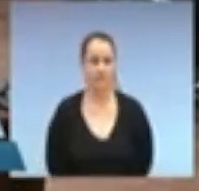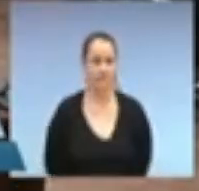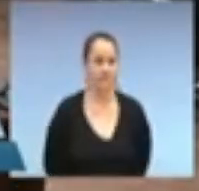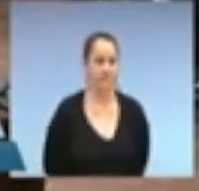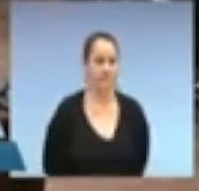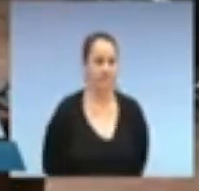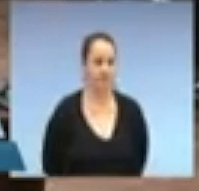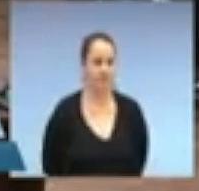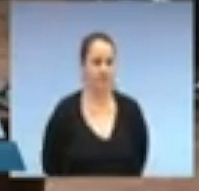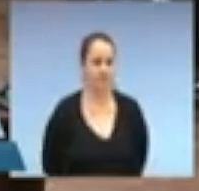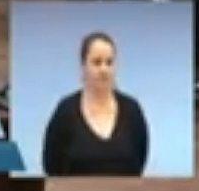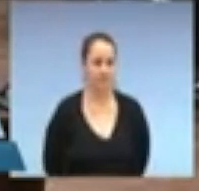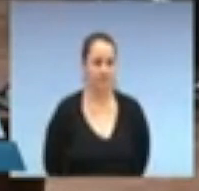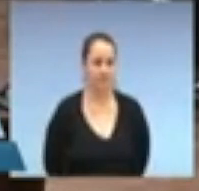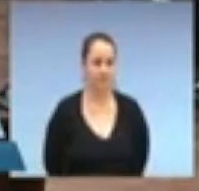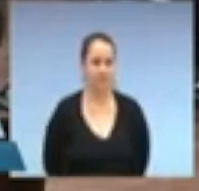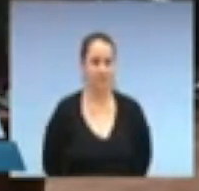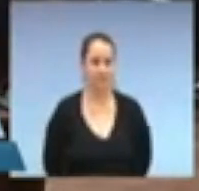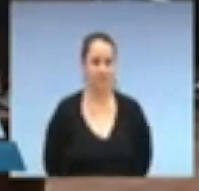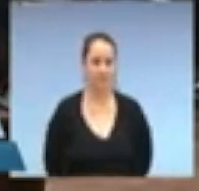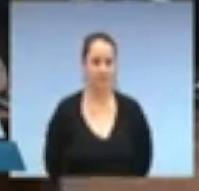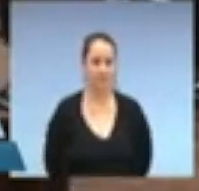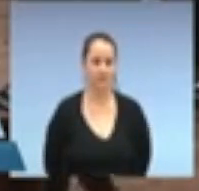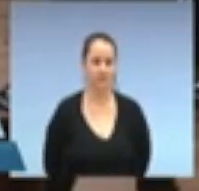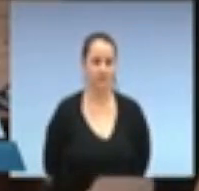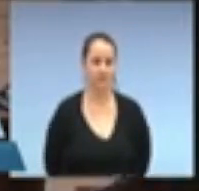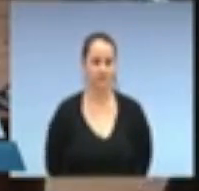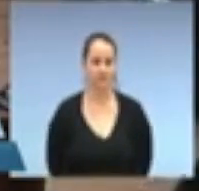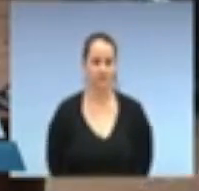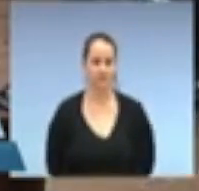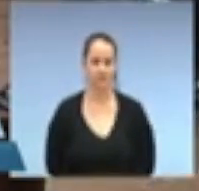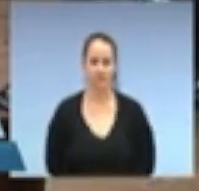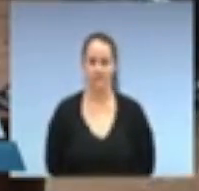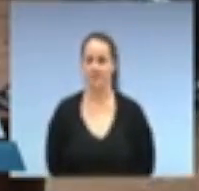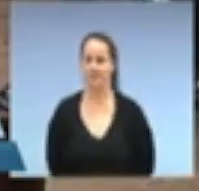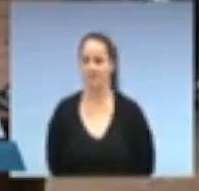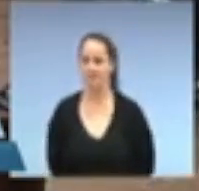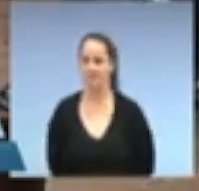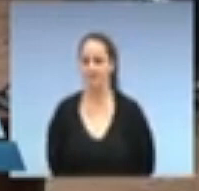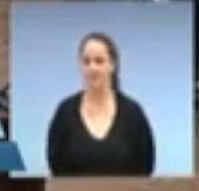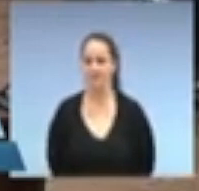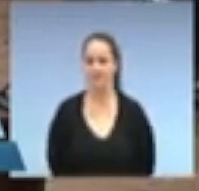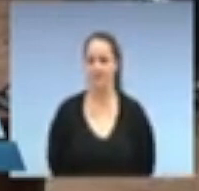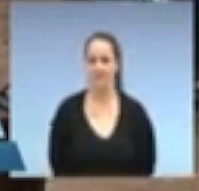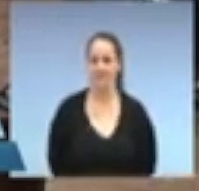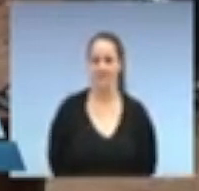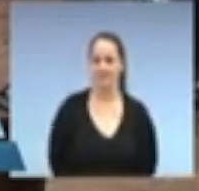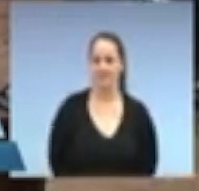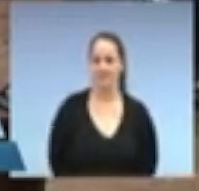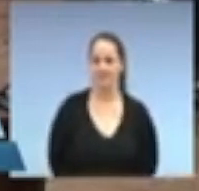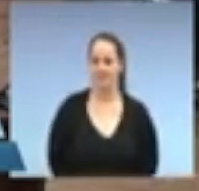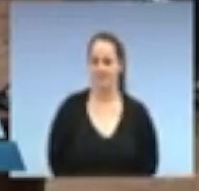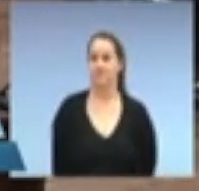patriarcal, machista, é muito difícil as mulheres ocuparem espaços de destaque justamente